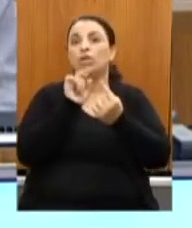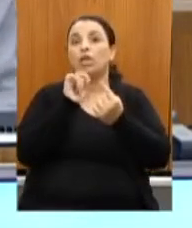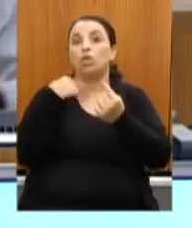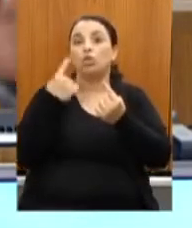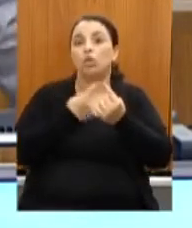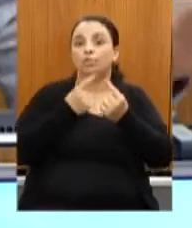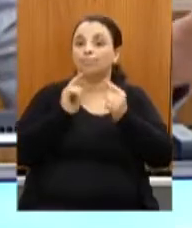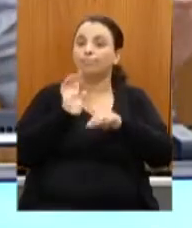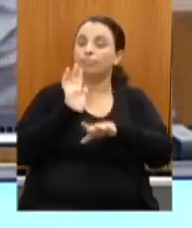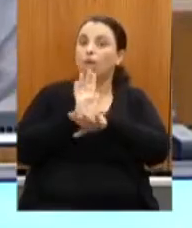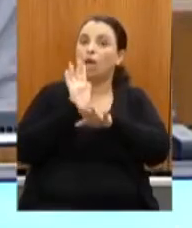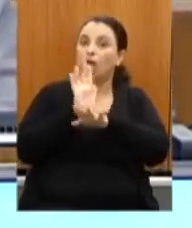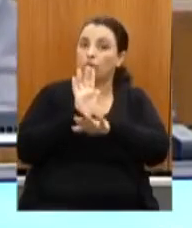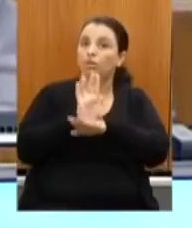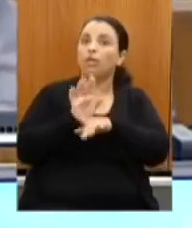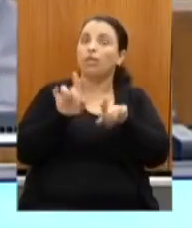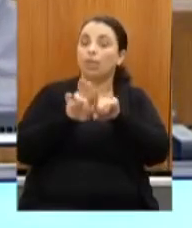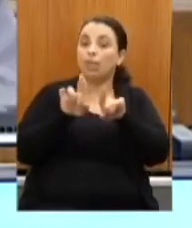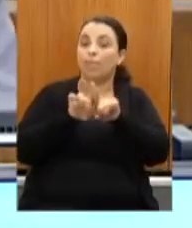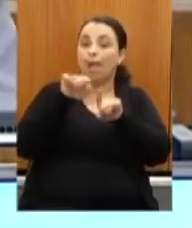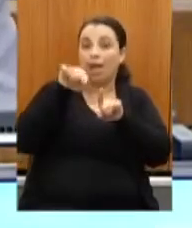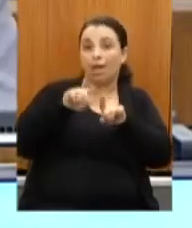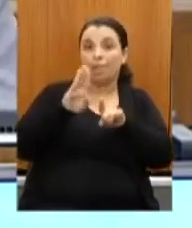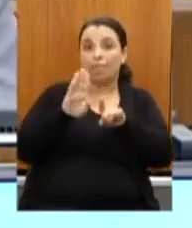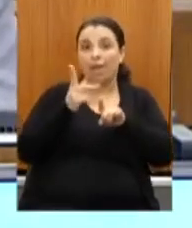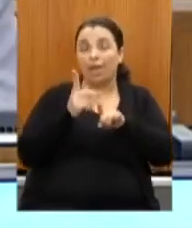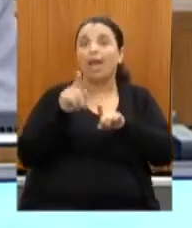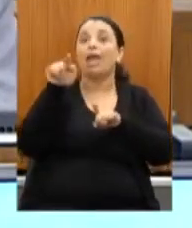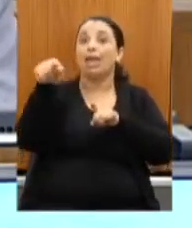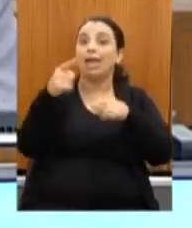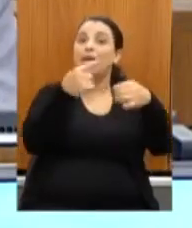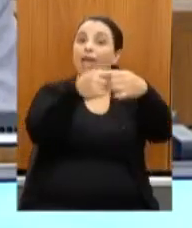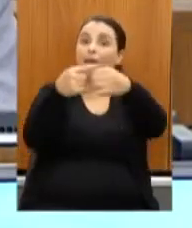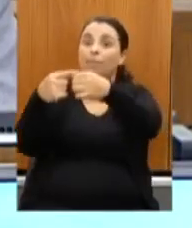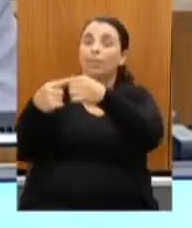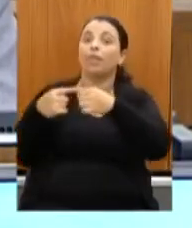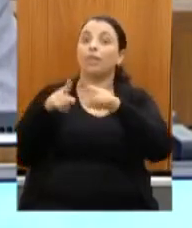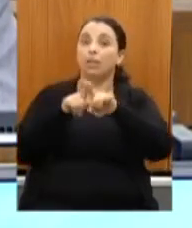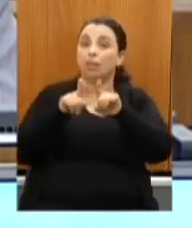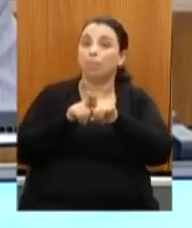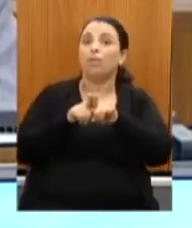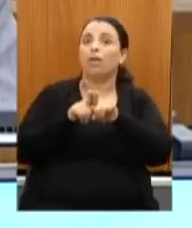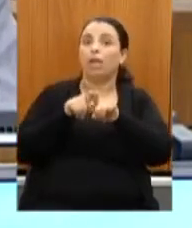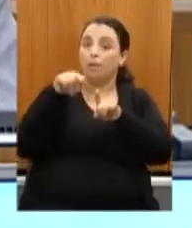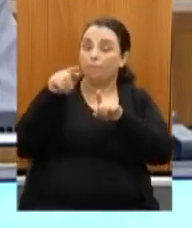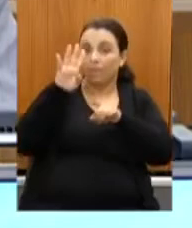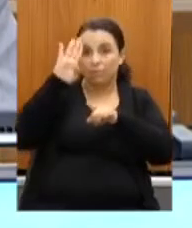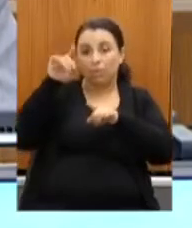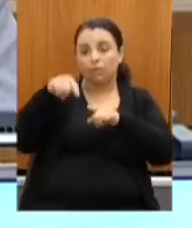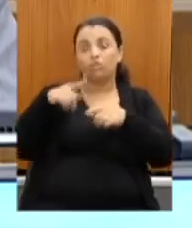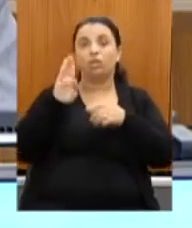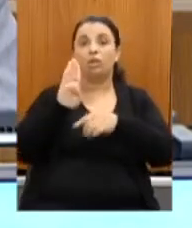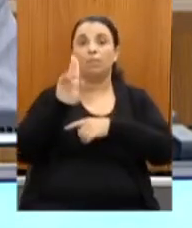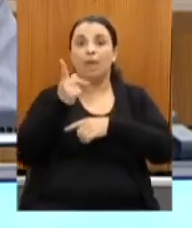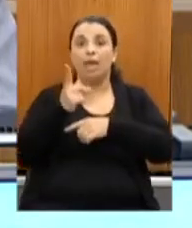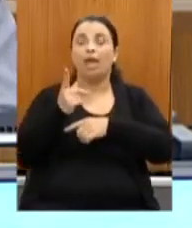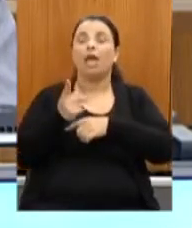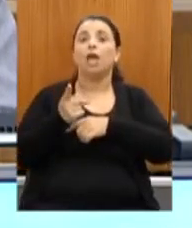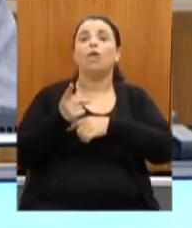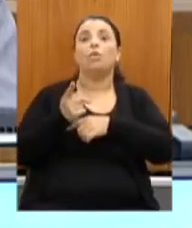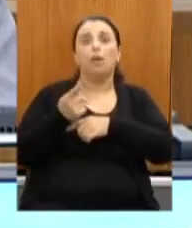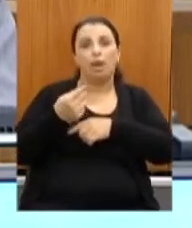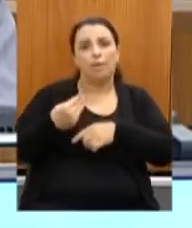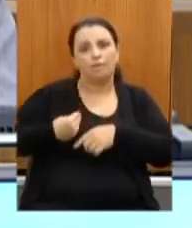também além do interior para que a capital volte a gerar emprego e renda na área do turismo e da